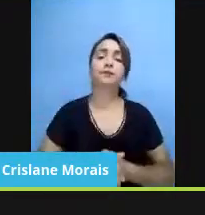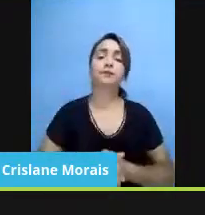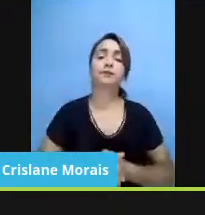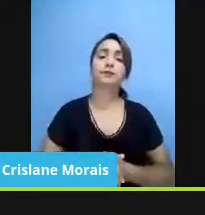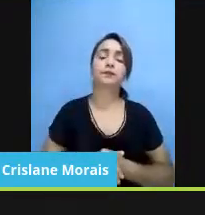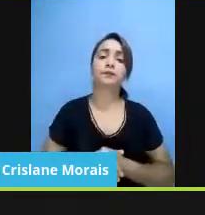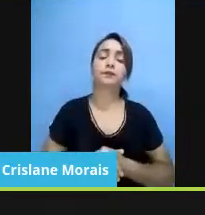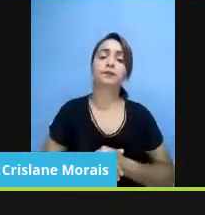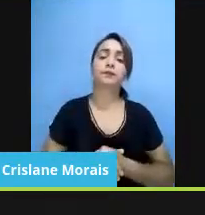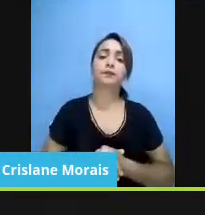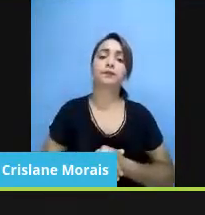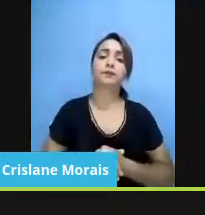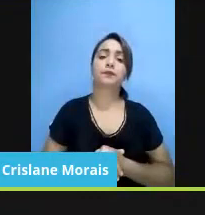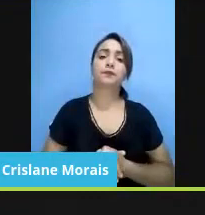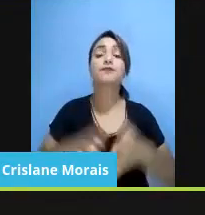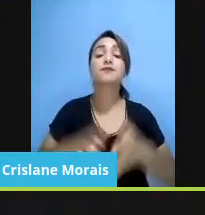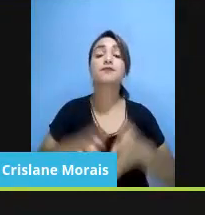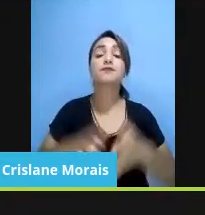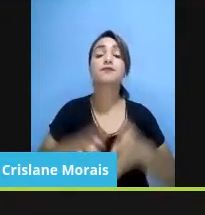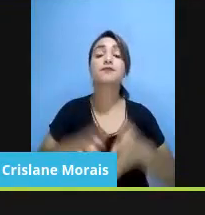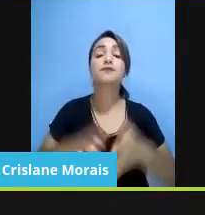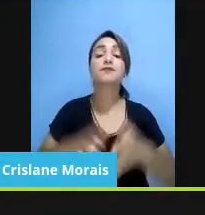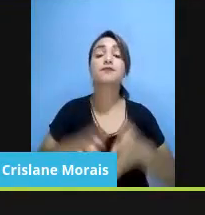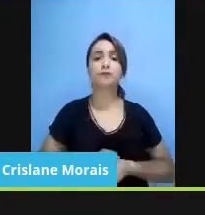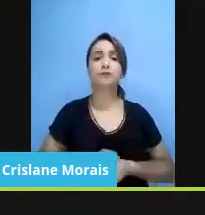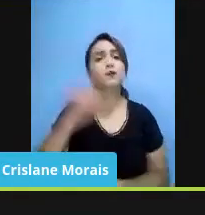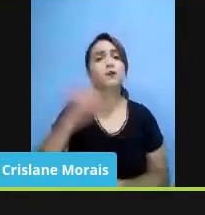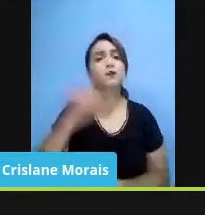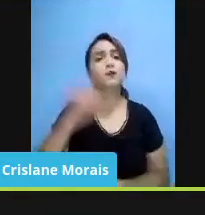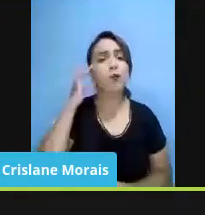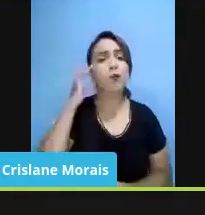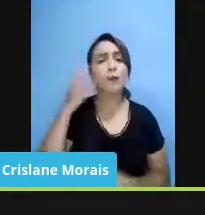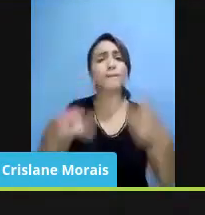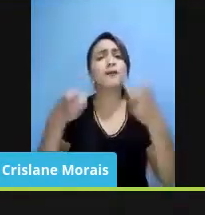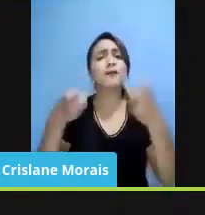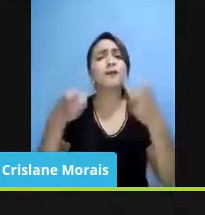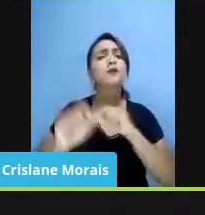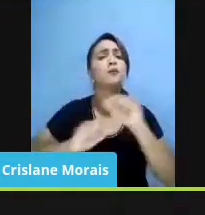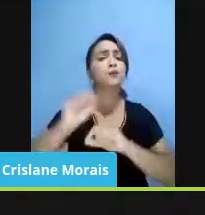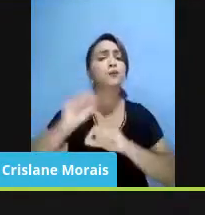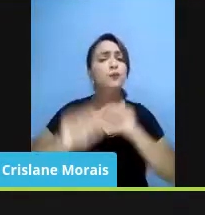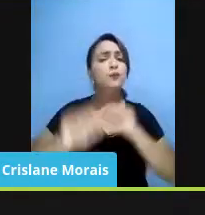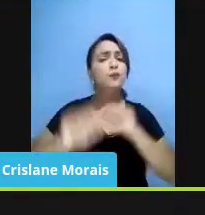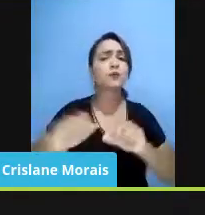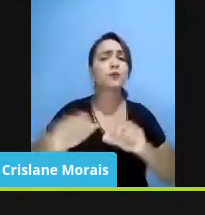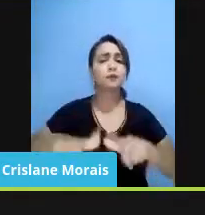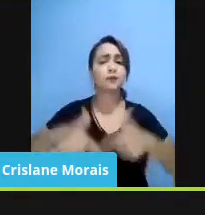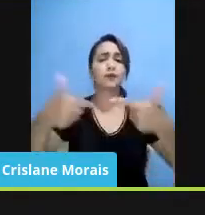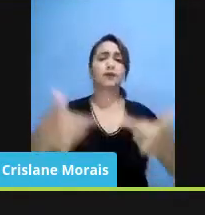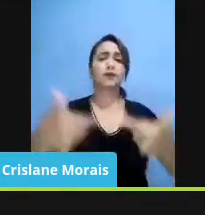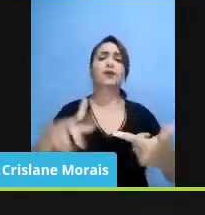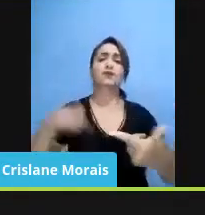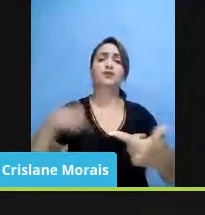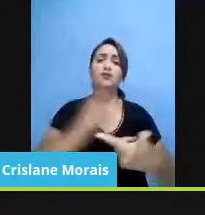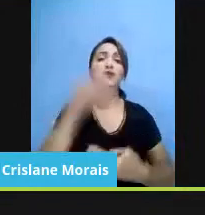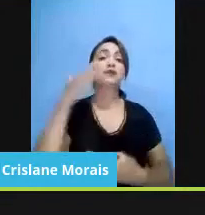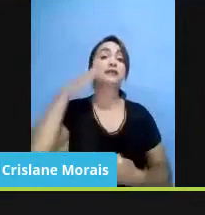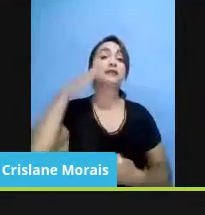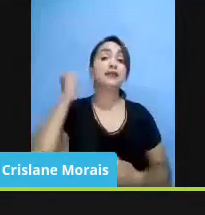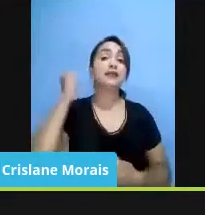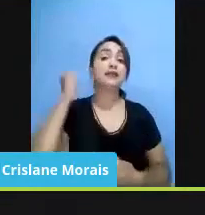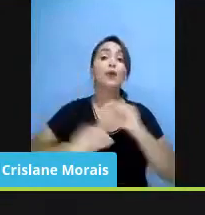Bom, eu acho que a primeira percepção para uma luta é a gente saber exatamente contra o que